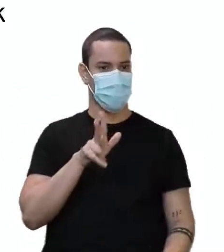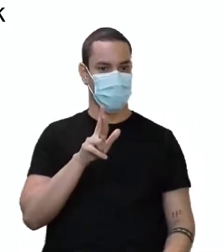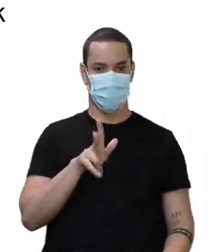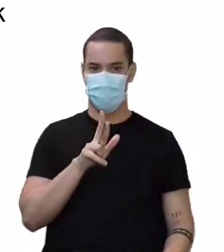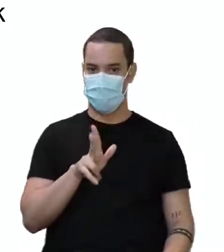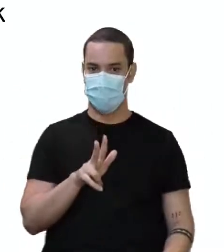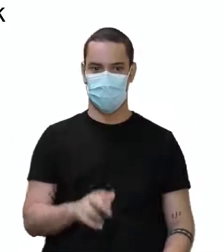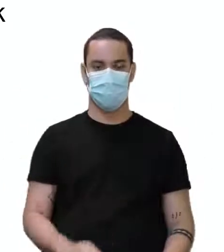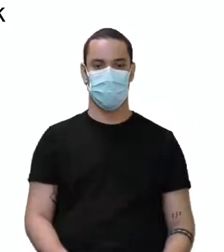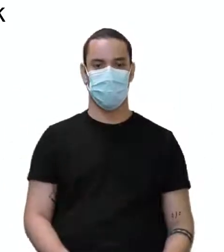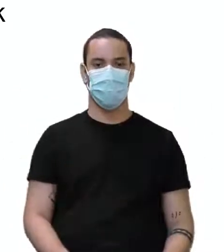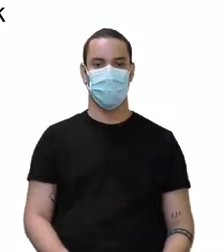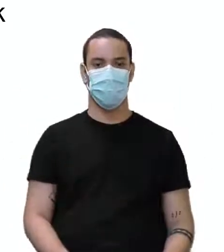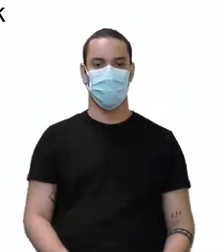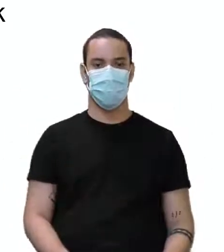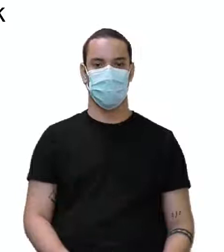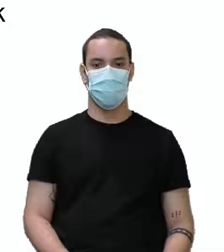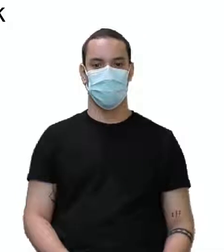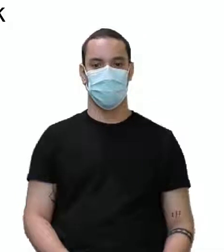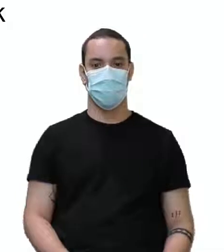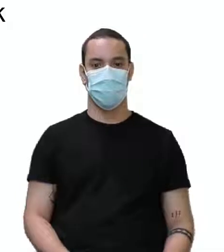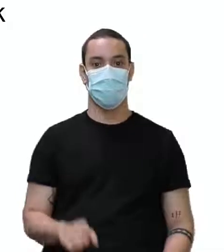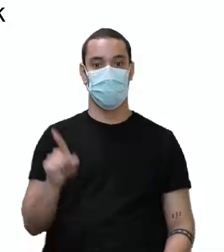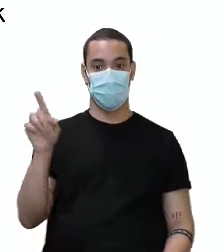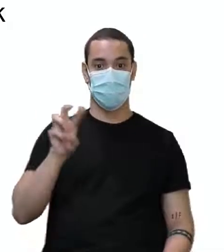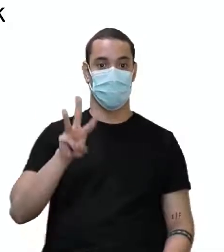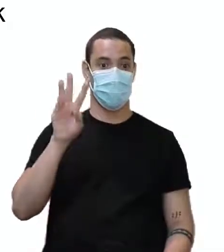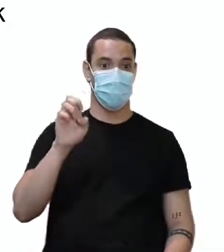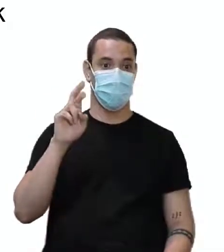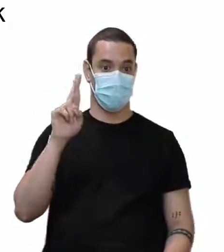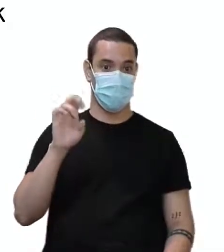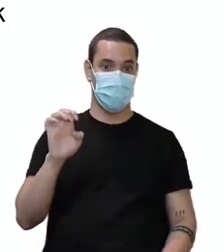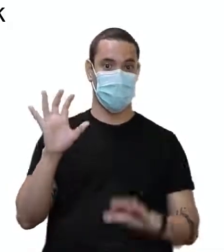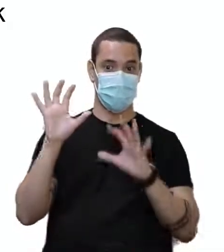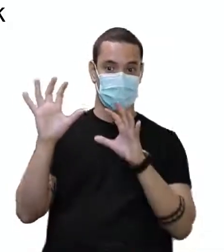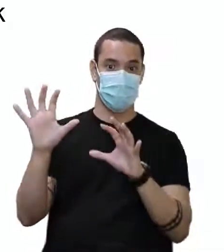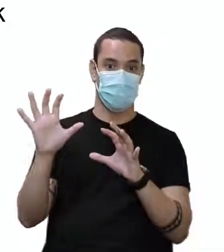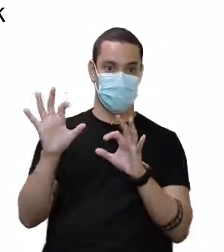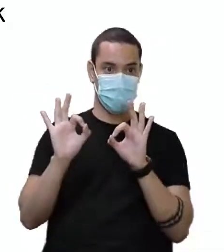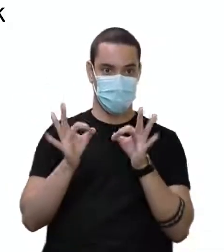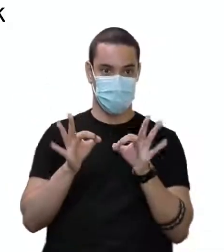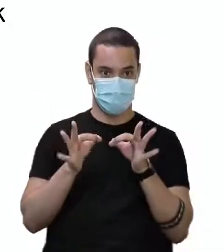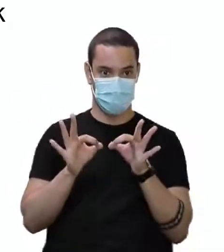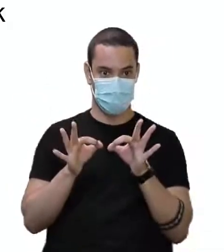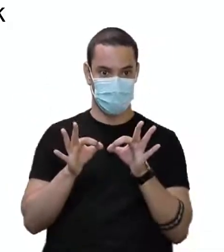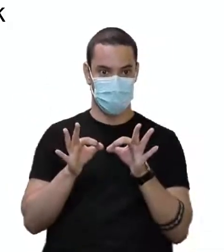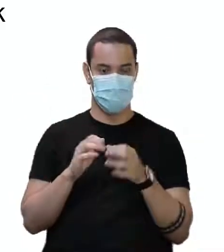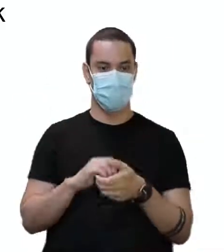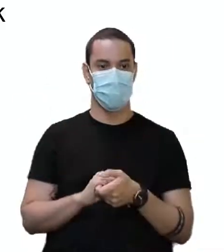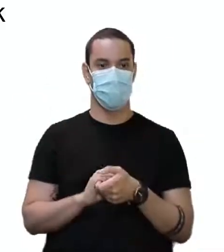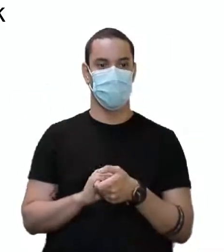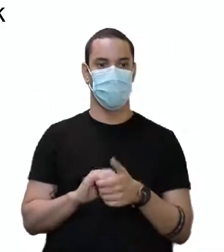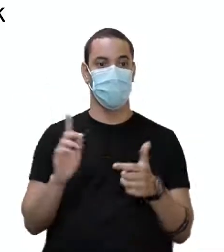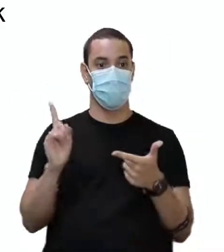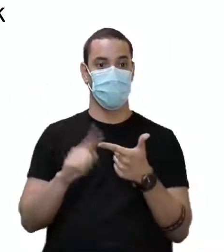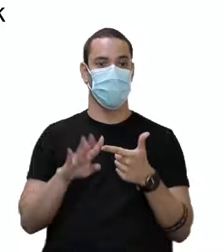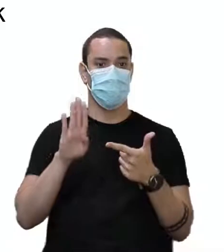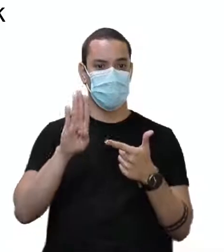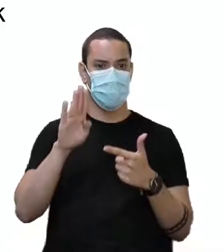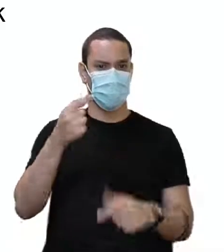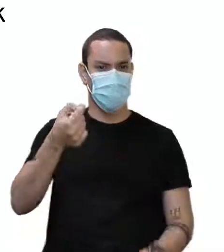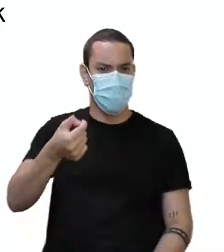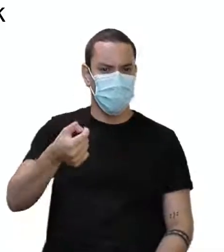Esse where não é o were. O verbo to be no passado, were, se escreve assim, se fala assim. Certo? Na B, eu tenho